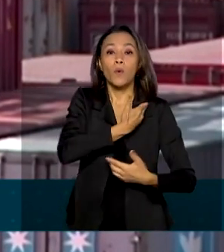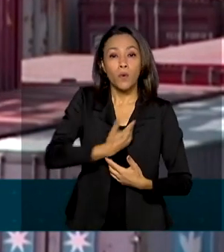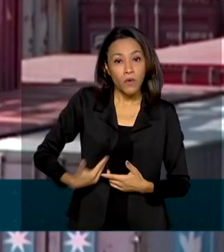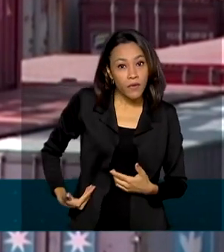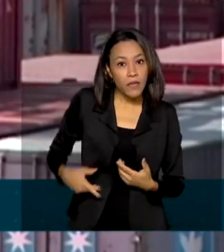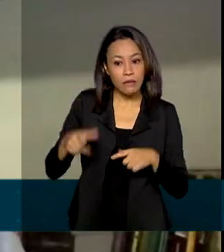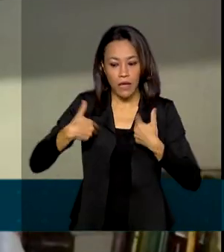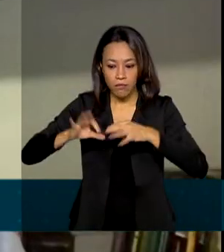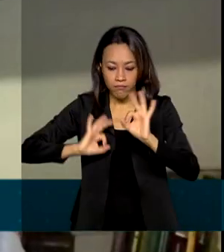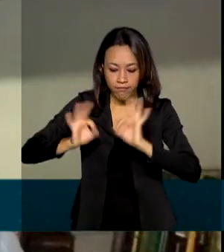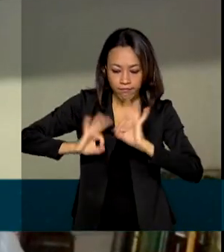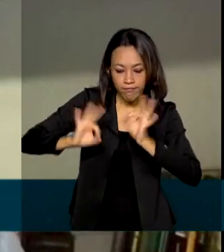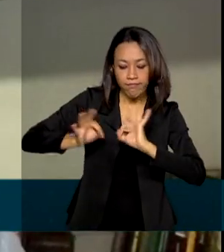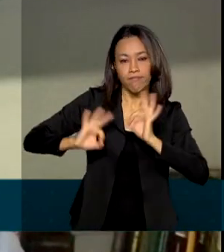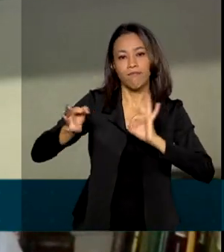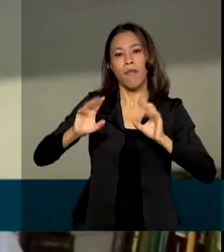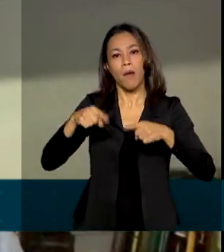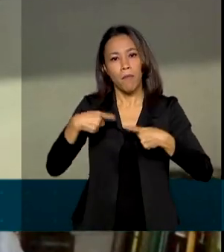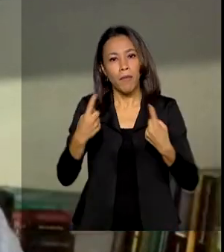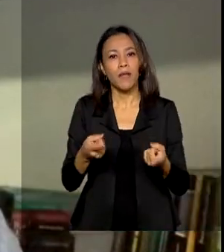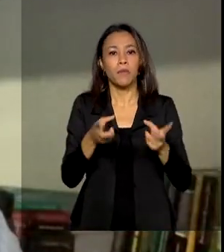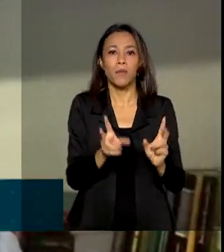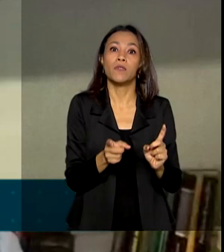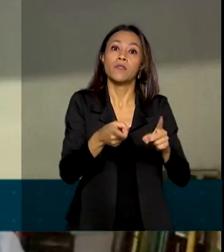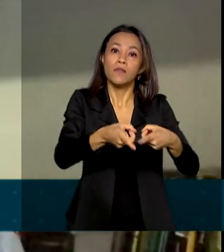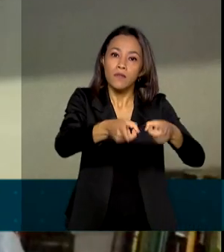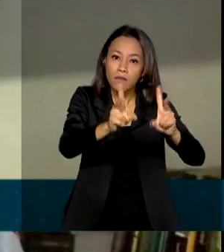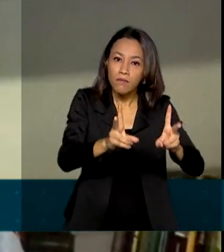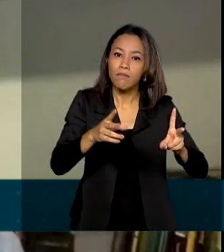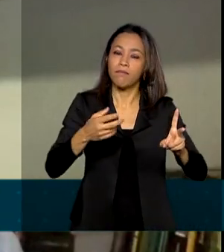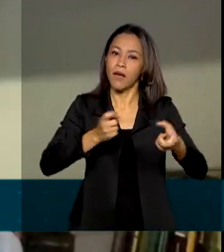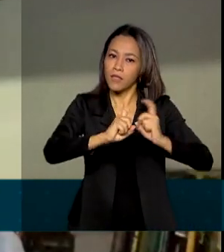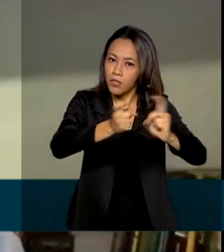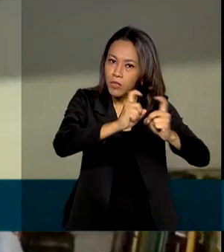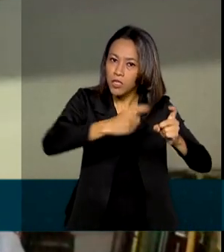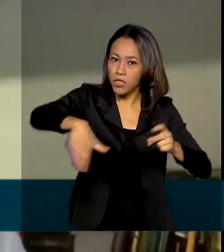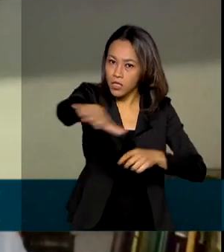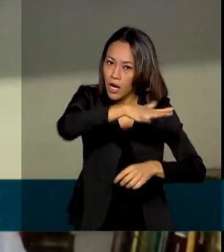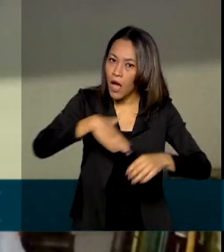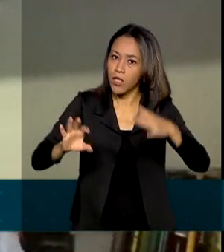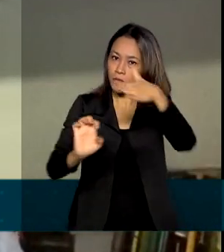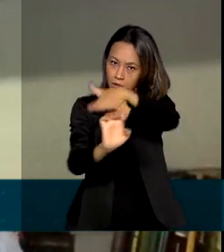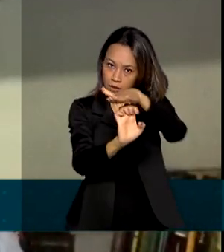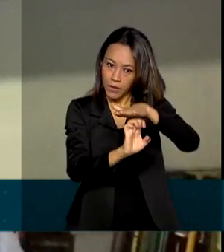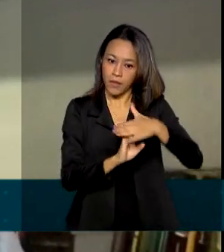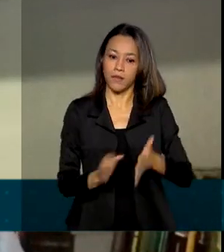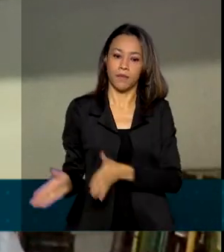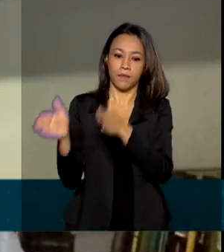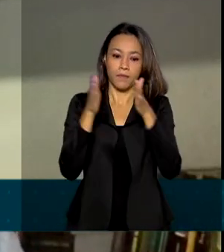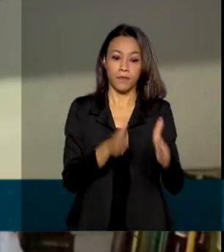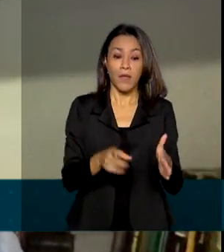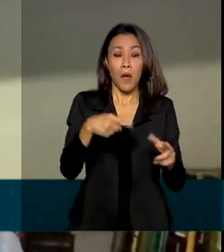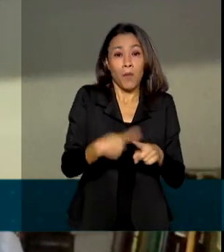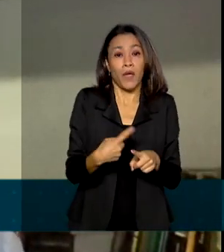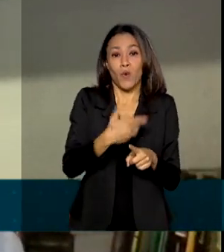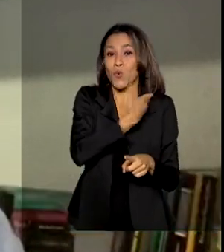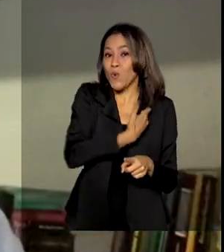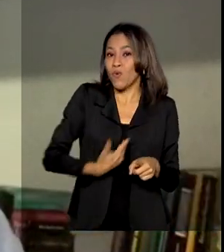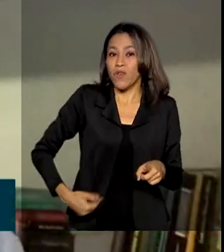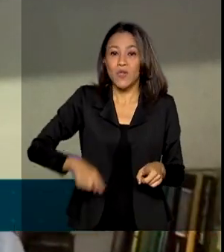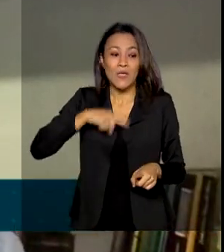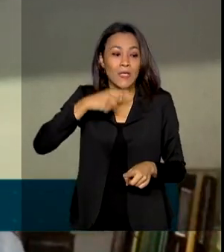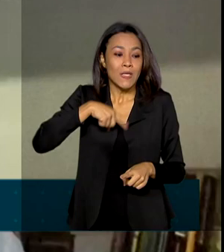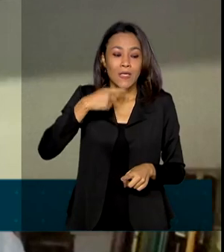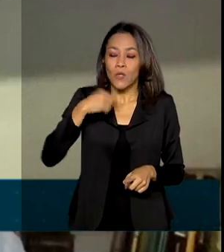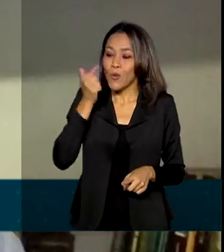iniciativa privada. Os investimentos precisam sair do bolso dos privados, porque uma vez que o governo não há recursos para que ele